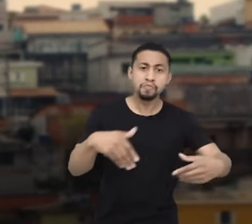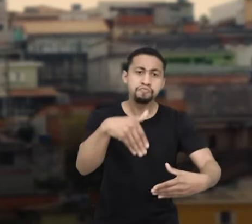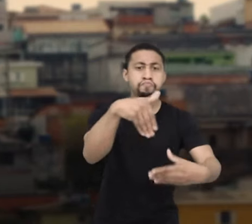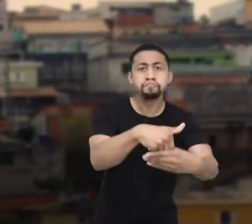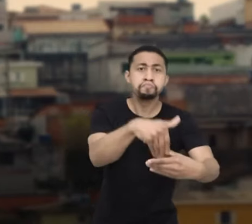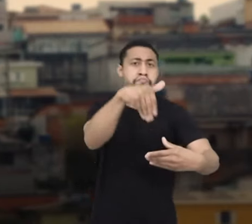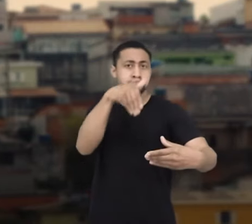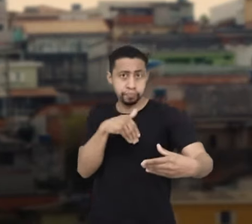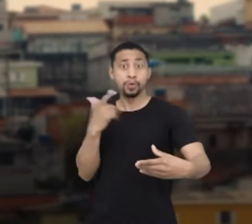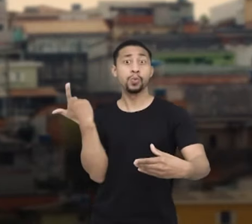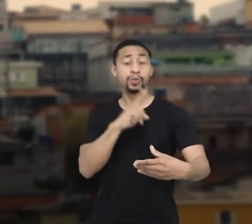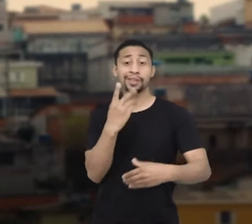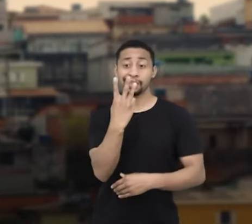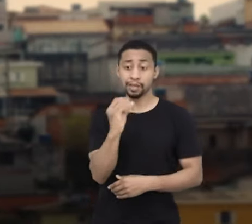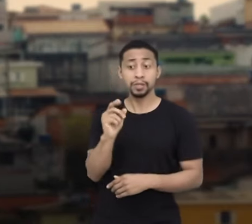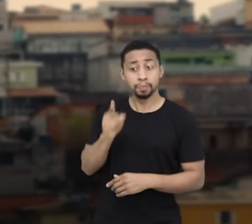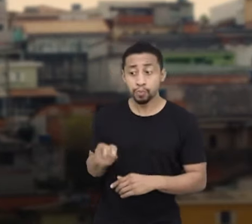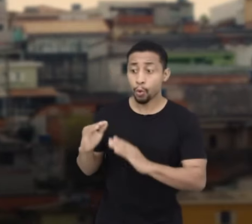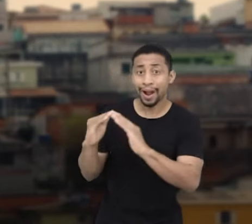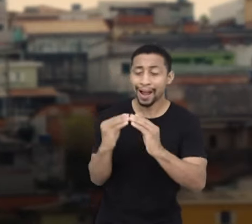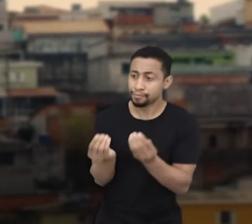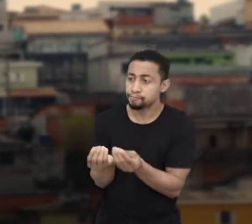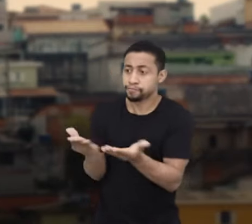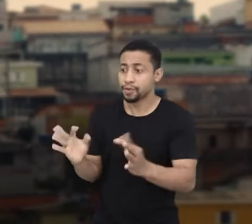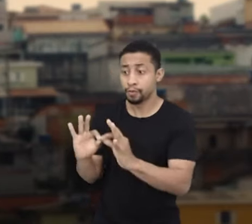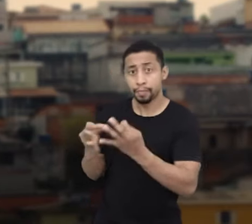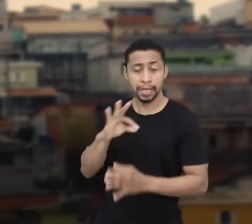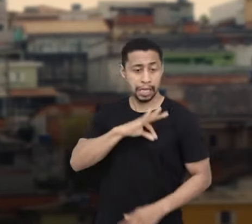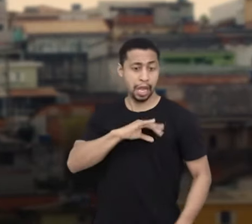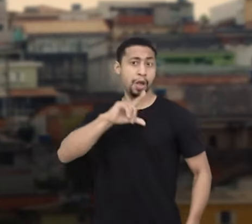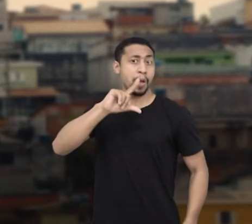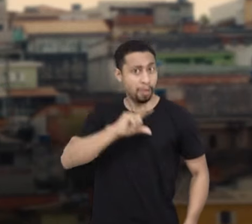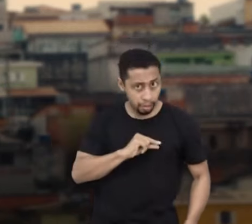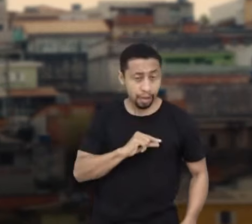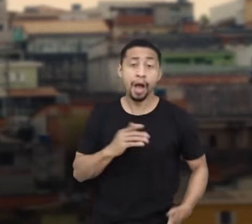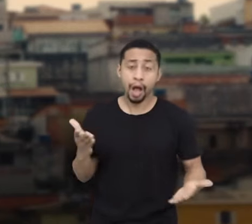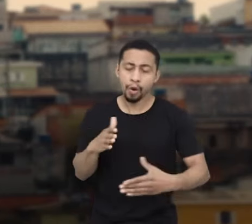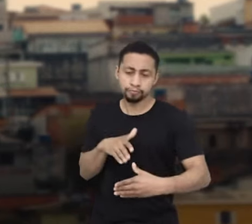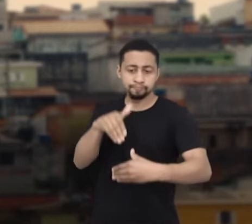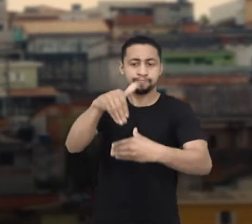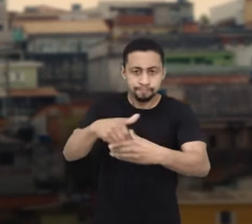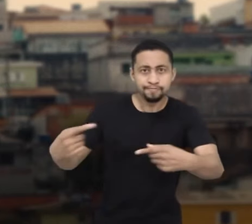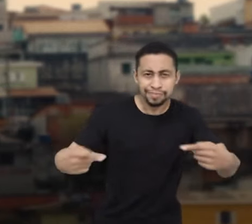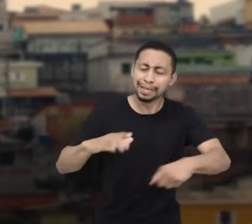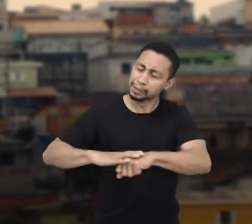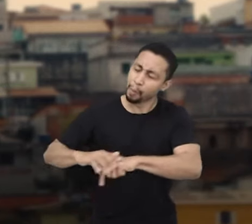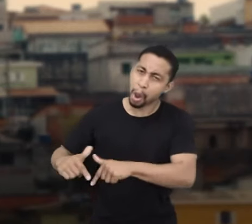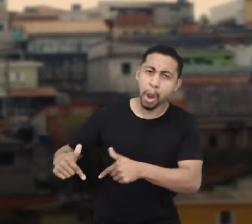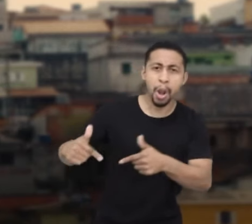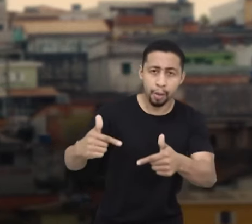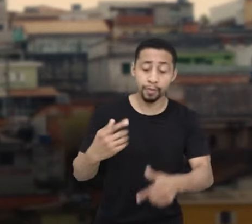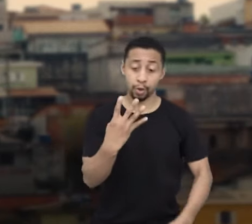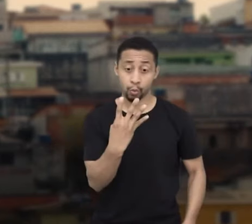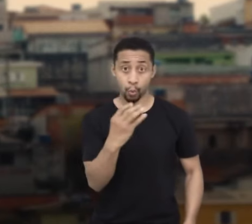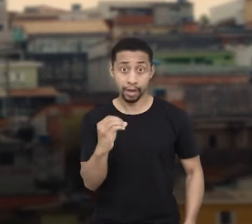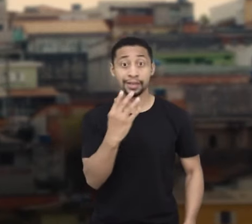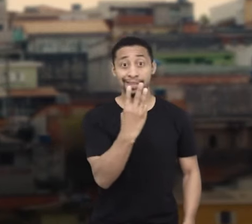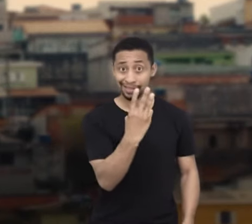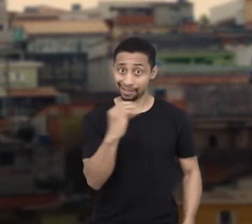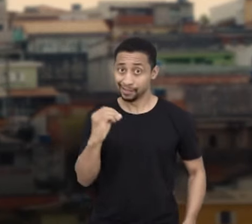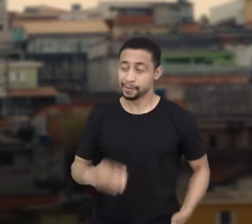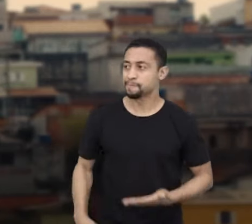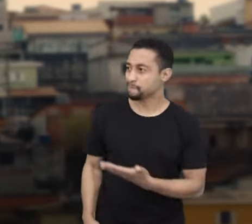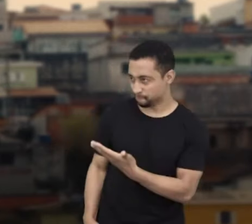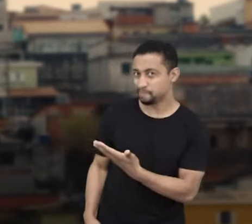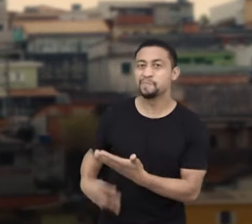conseguir 3 mil moradias para famílias de menor renda. Com mandato, posso fazer muito mais. 40, 300, Carmen